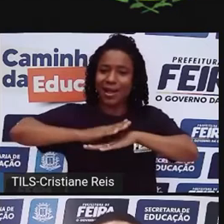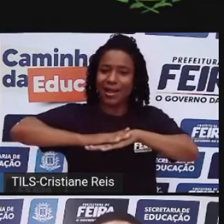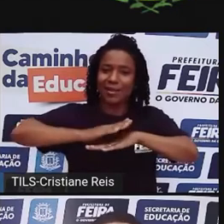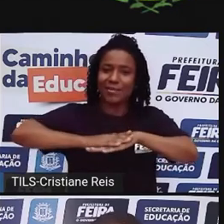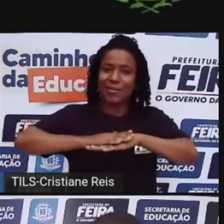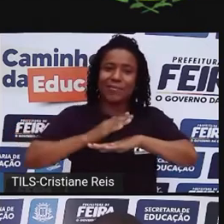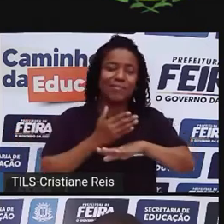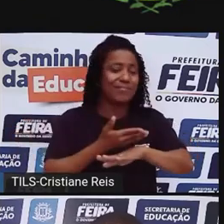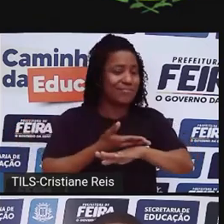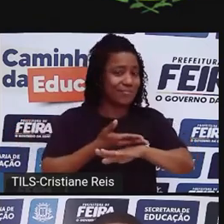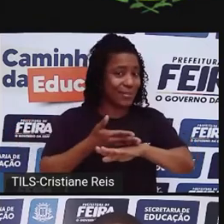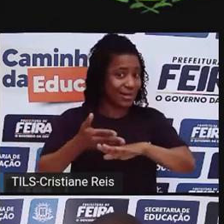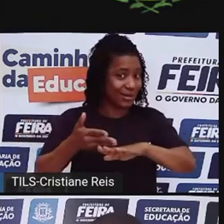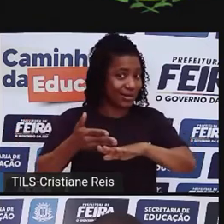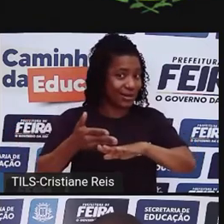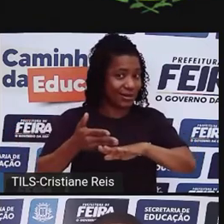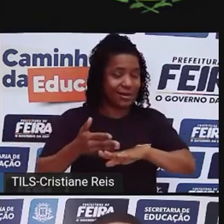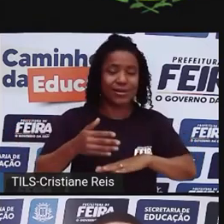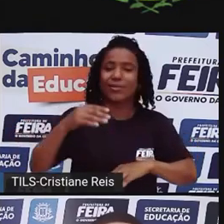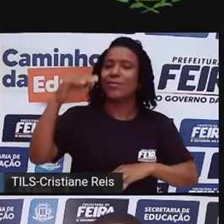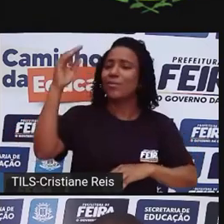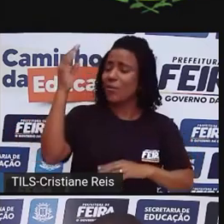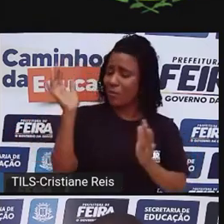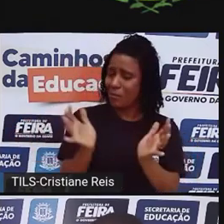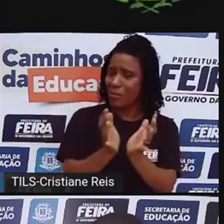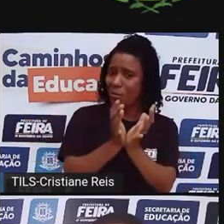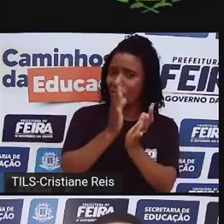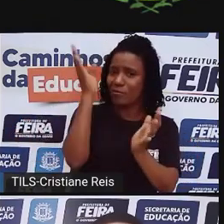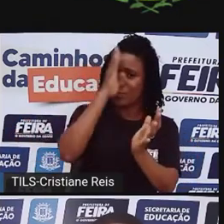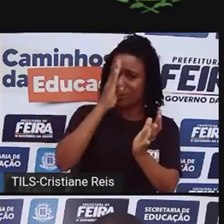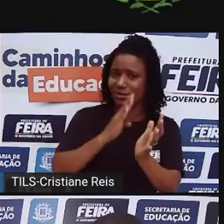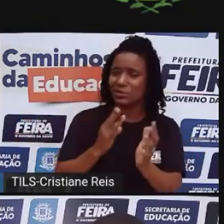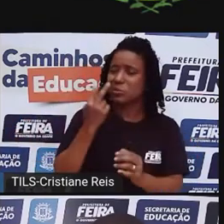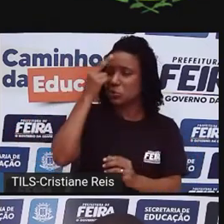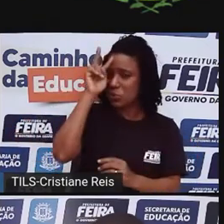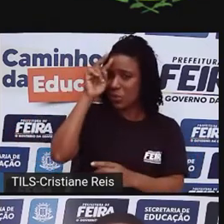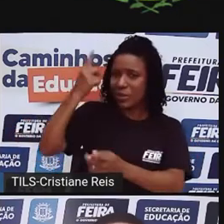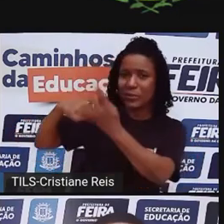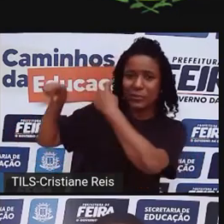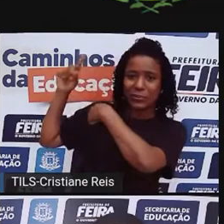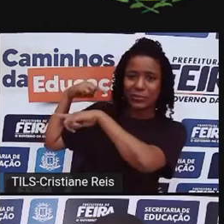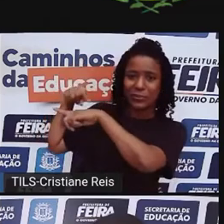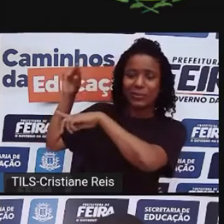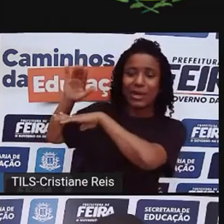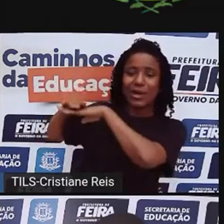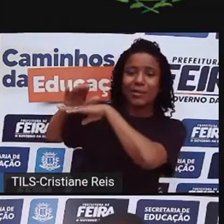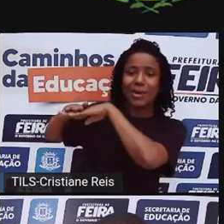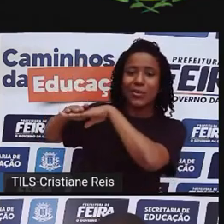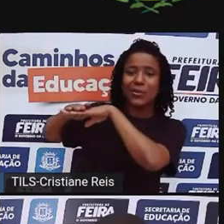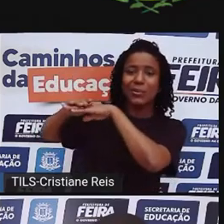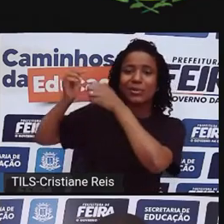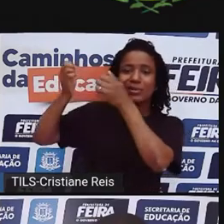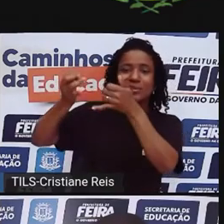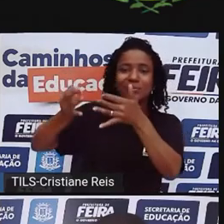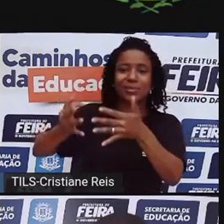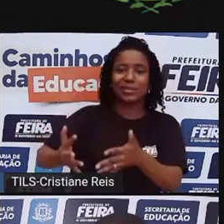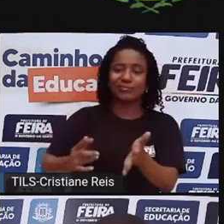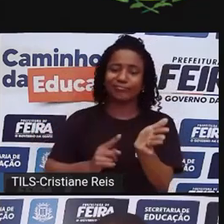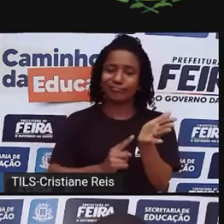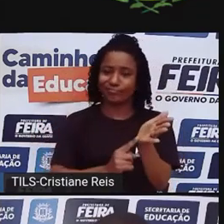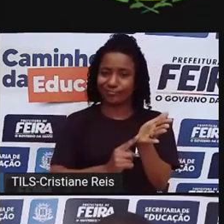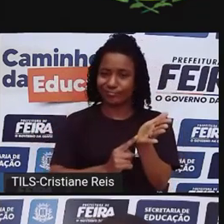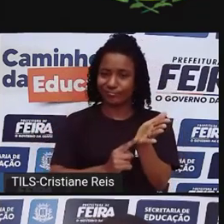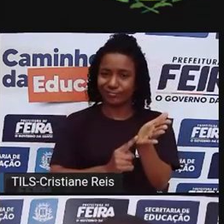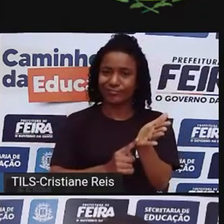Eu vou repetir, a história do povo brasileiro é contada por mãos brancas. Eu sei que Felipe é biólogo, e eu